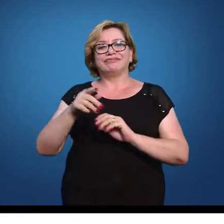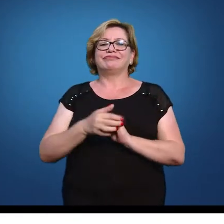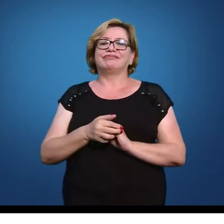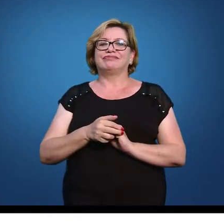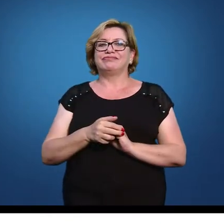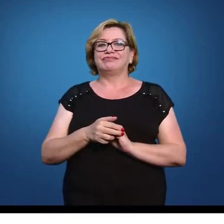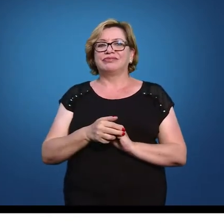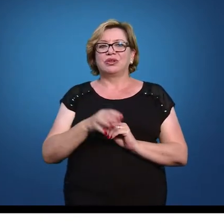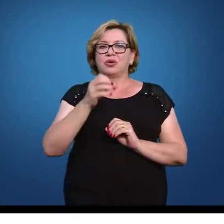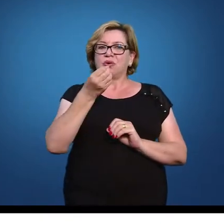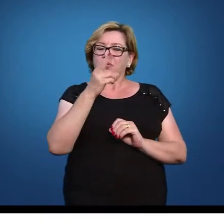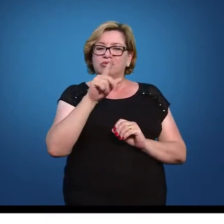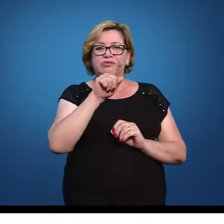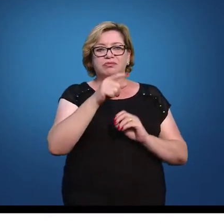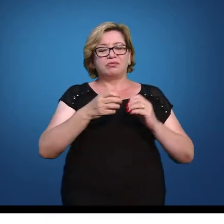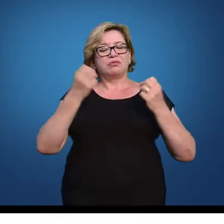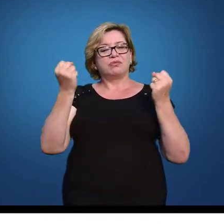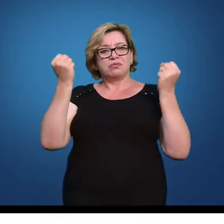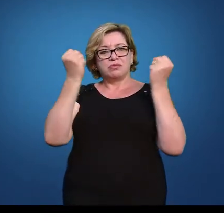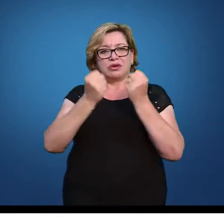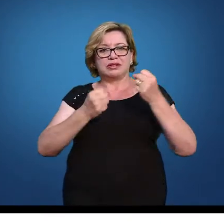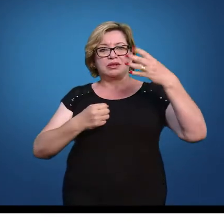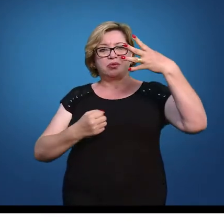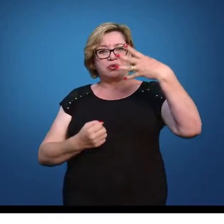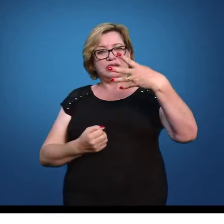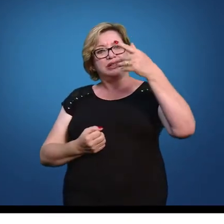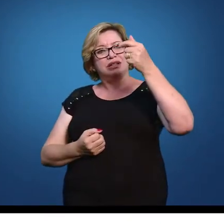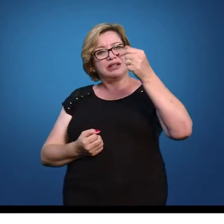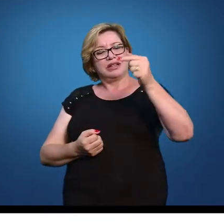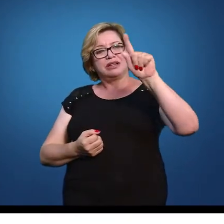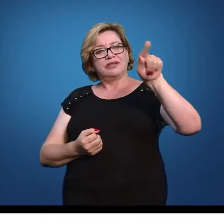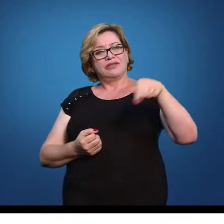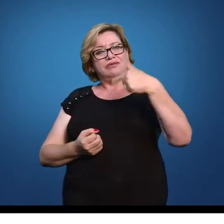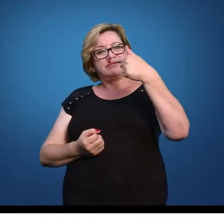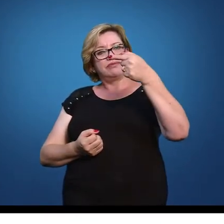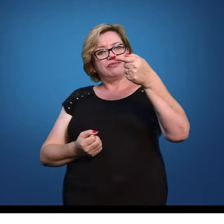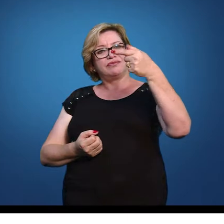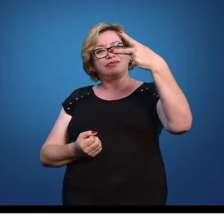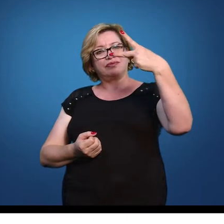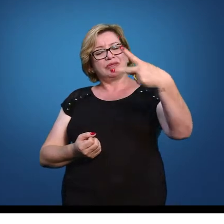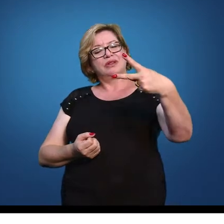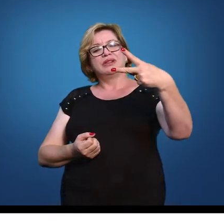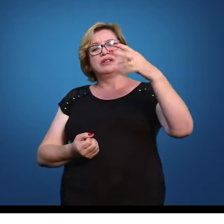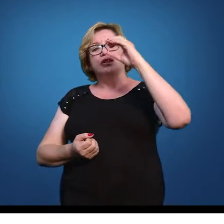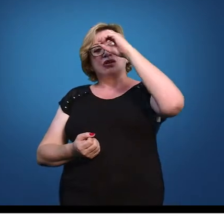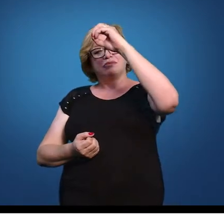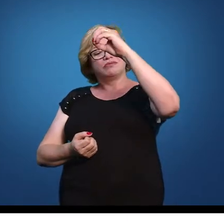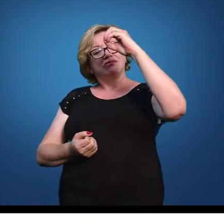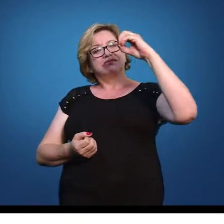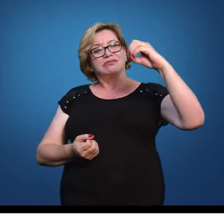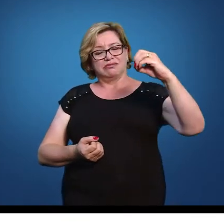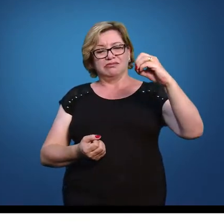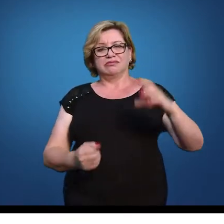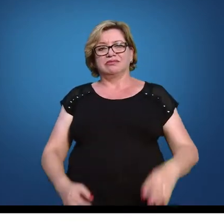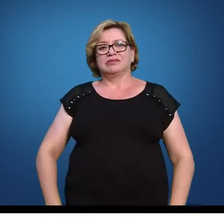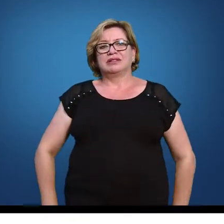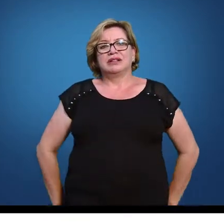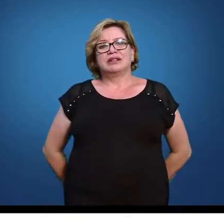ou se preferir 47,72%.